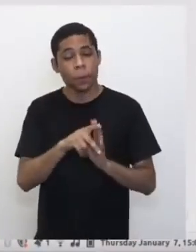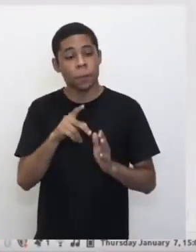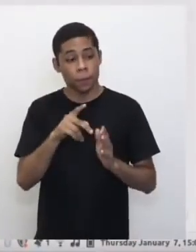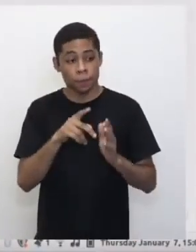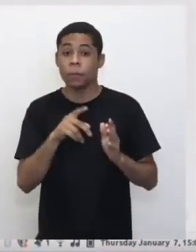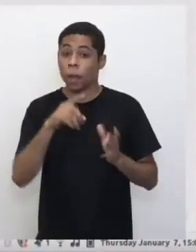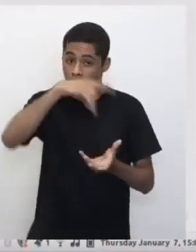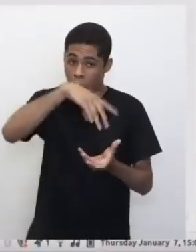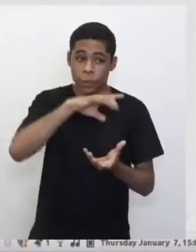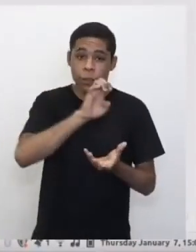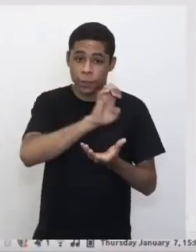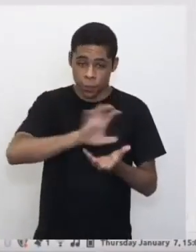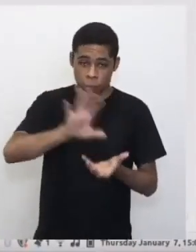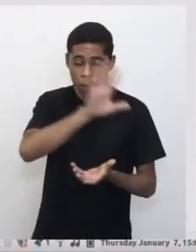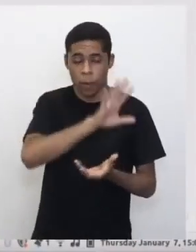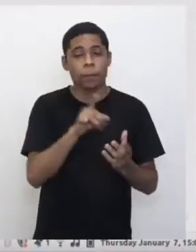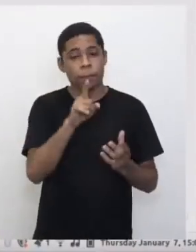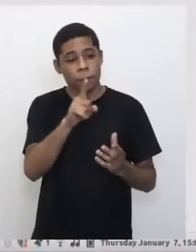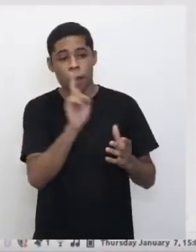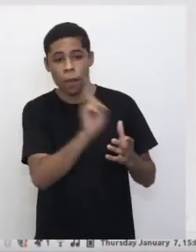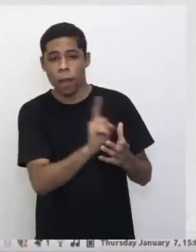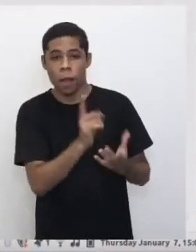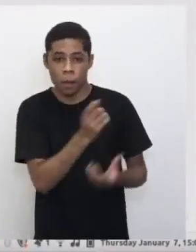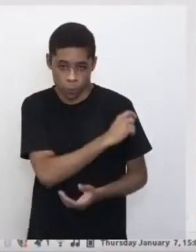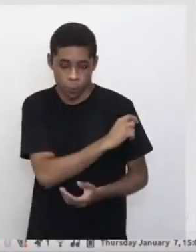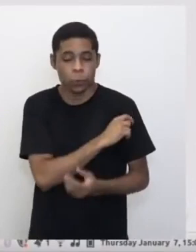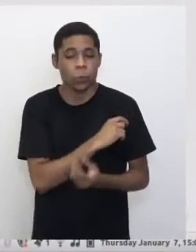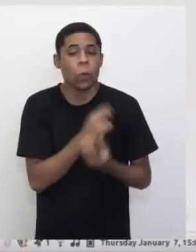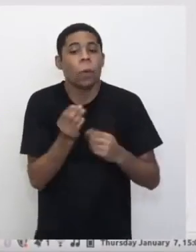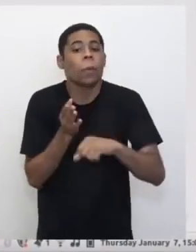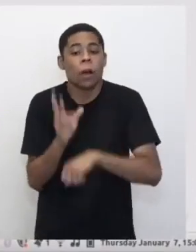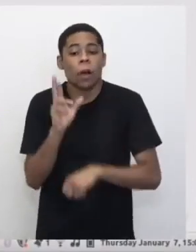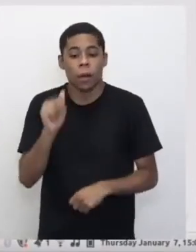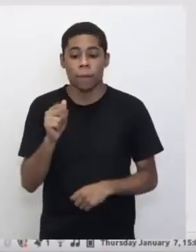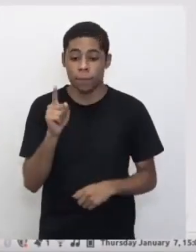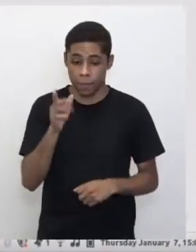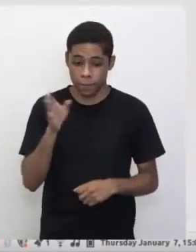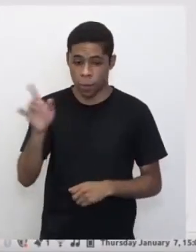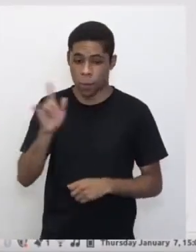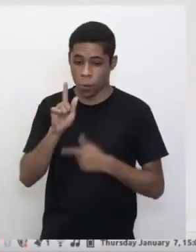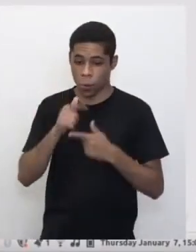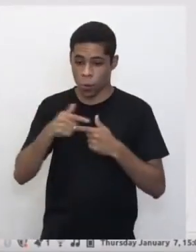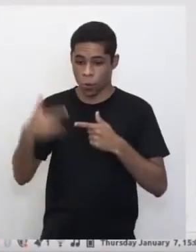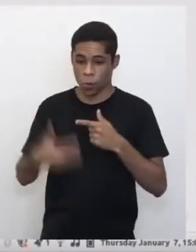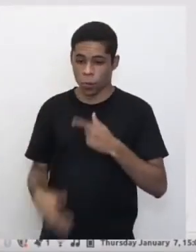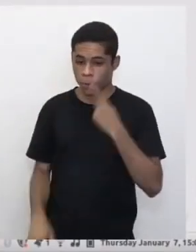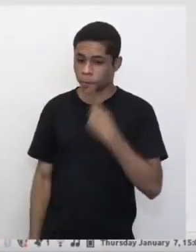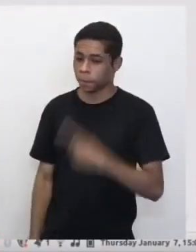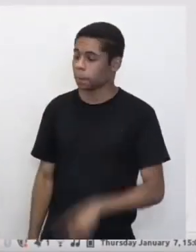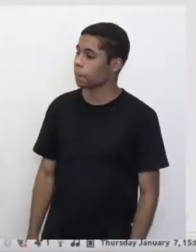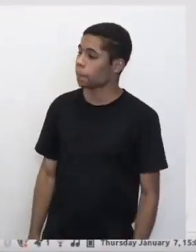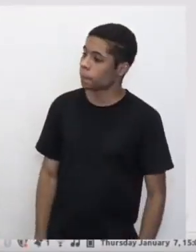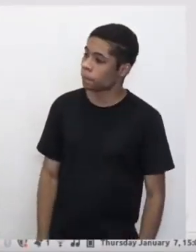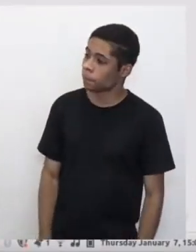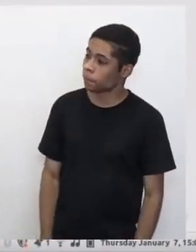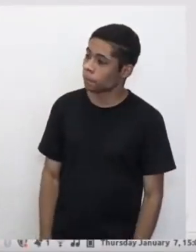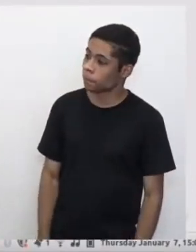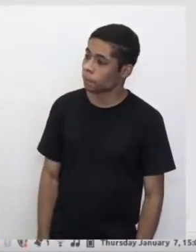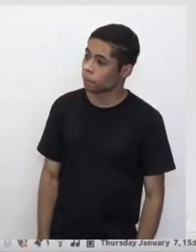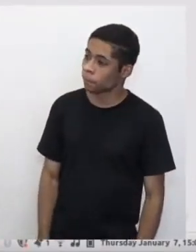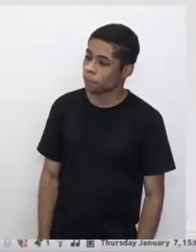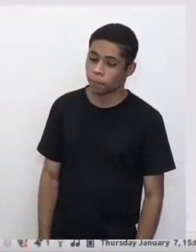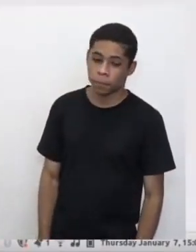e não sabe o seu R.A., é muito fácil o procedimento. Primeiro passo, vai lá no Google e digita a palavrinha